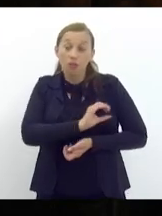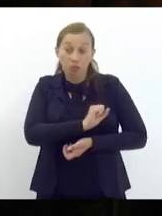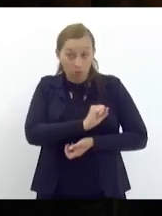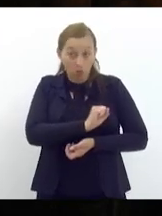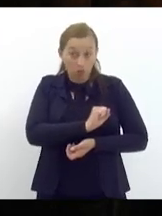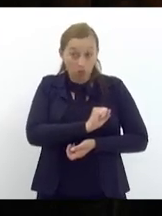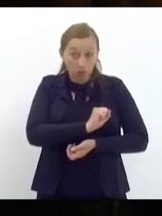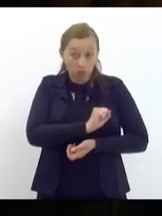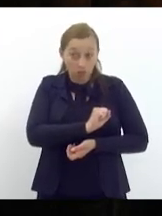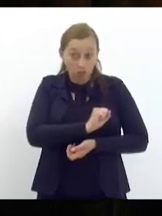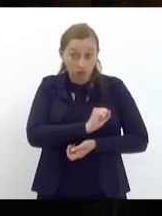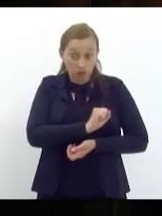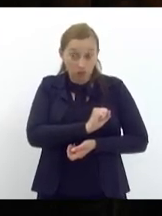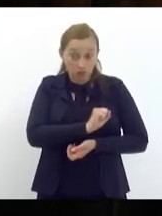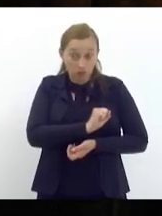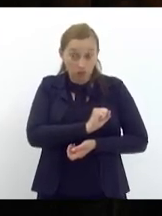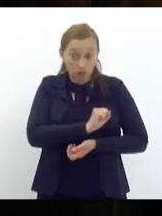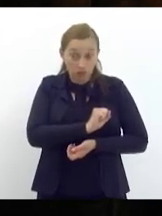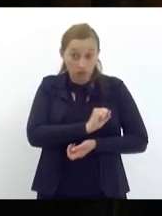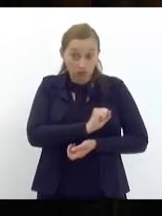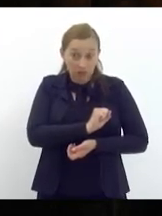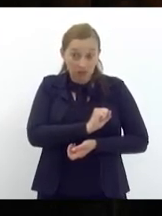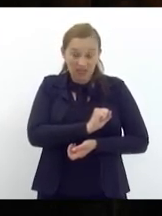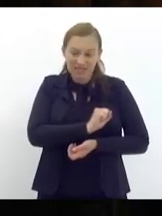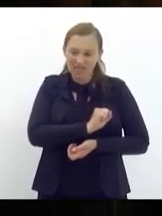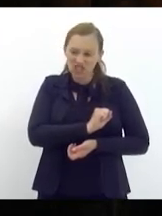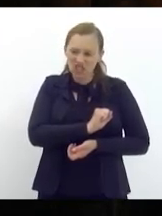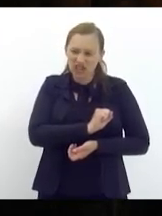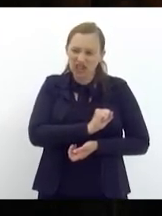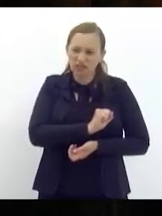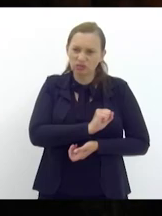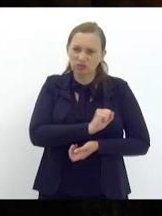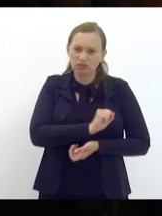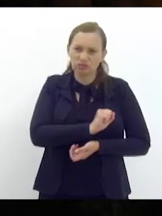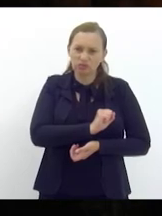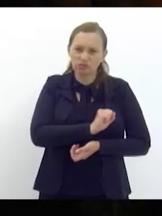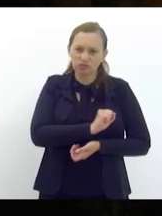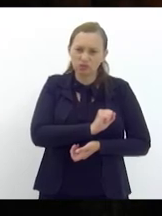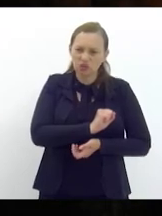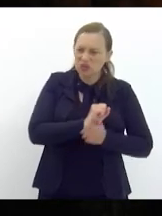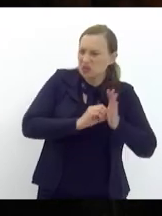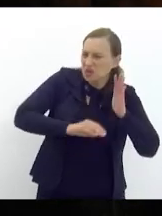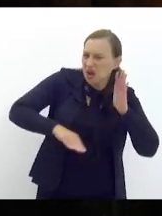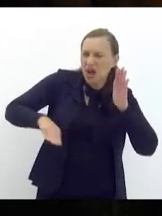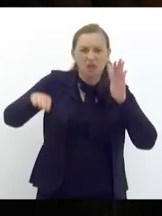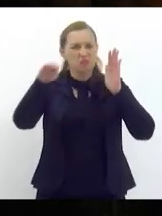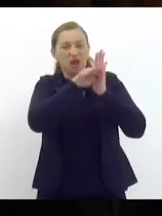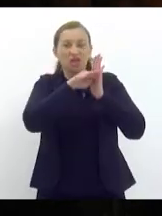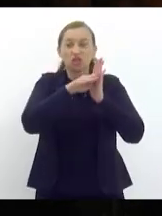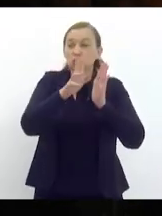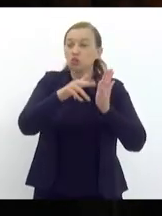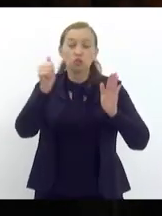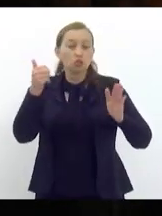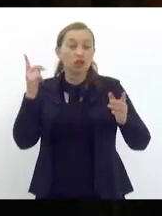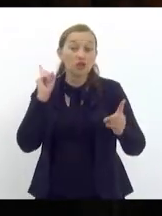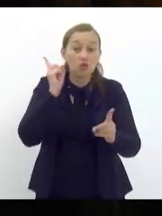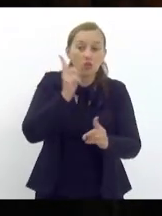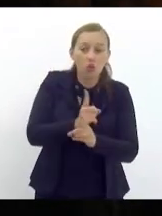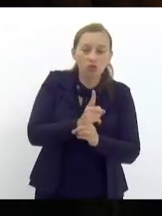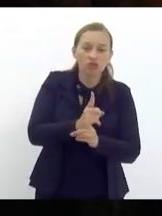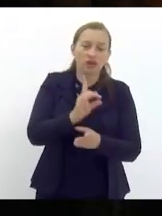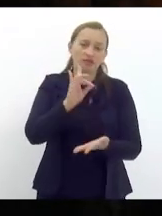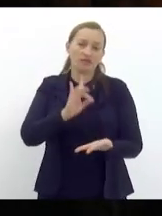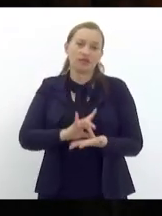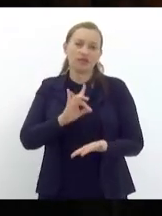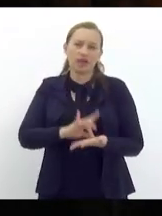antagonismos extremos não se chega a verdade a gente